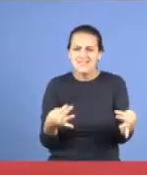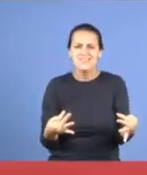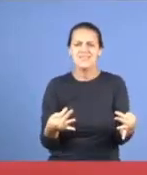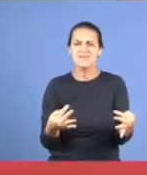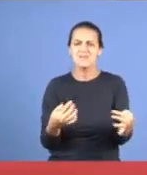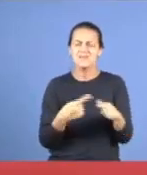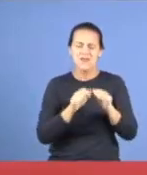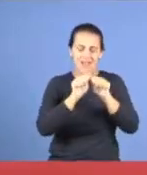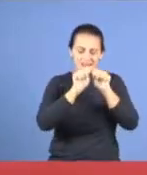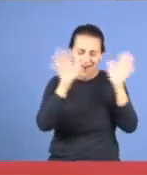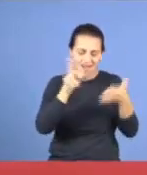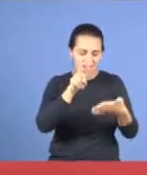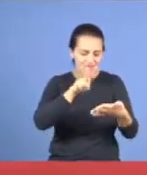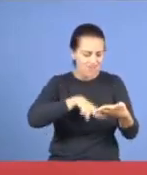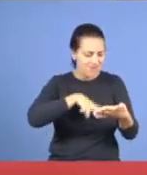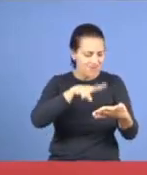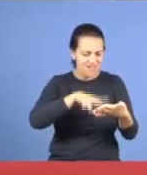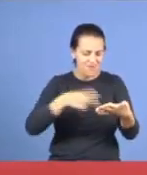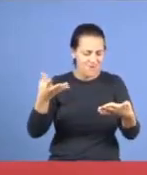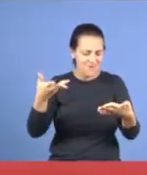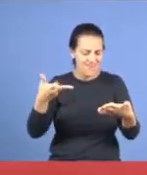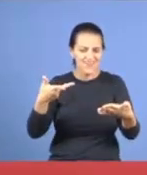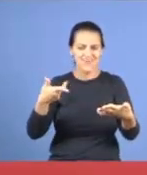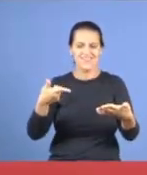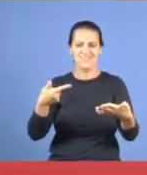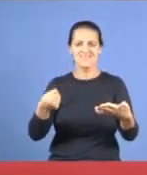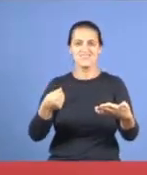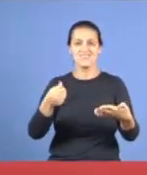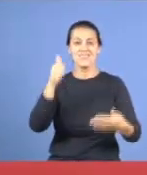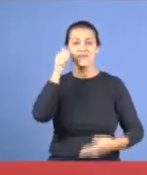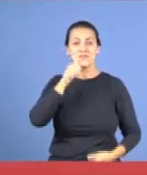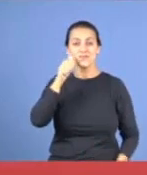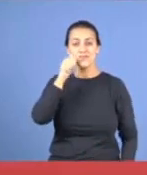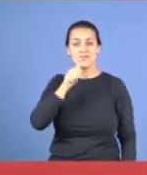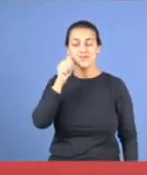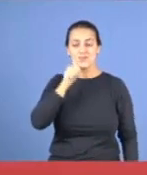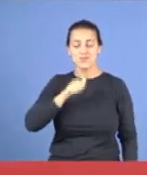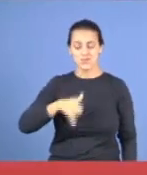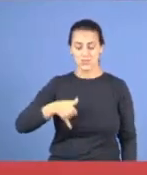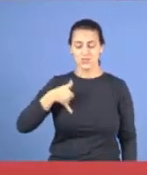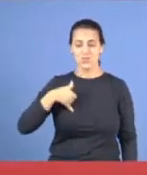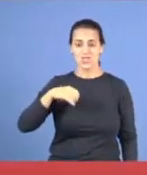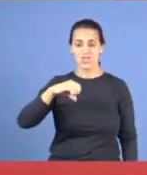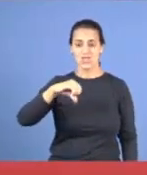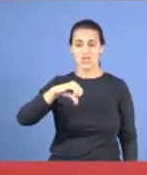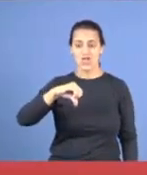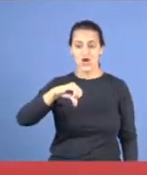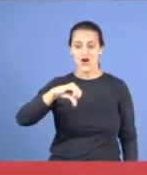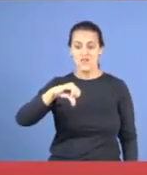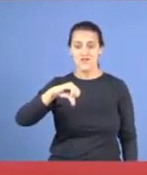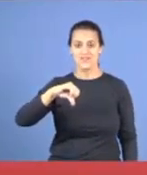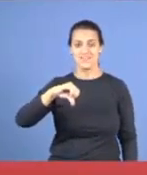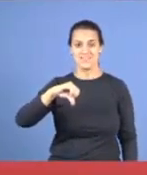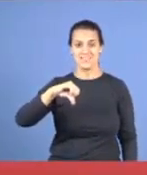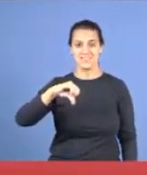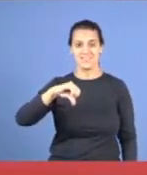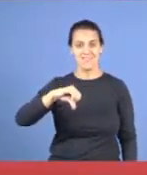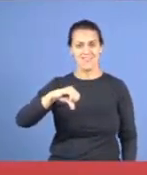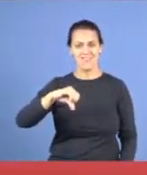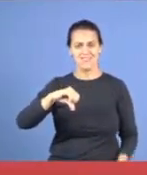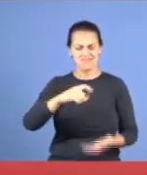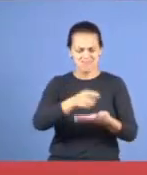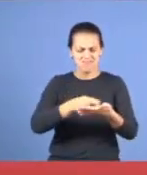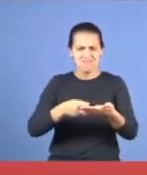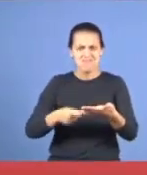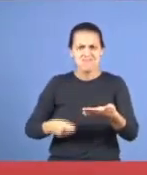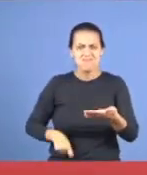clareza, extraordinária, eu recebi, de uma menina, de nove anos de idade, aqui de São Mateus, o comentário dela,